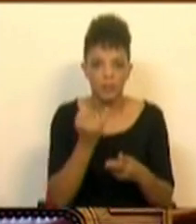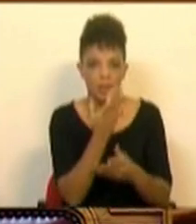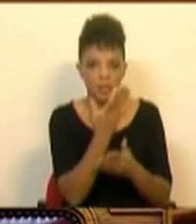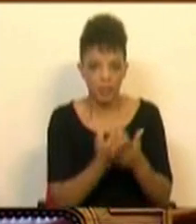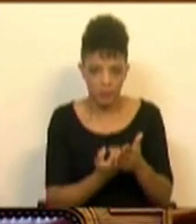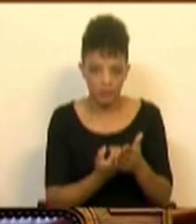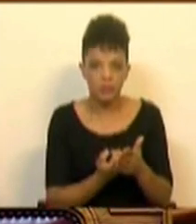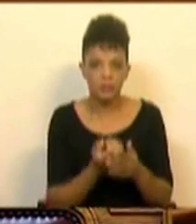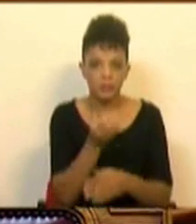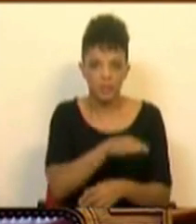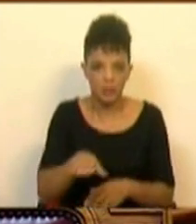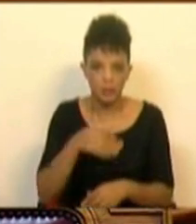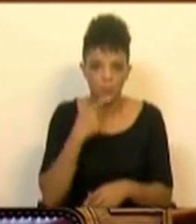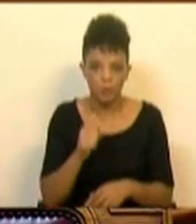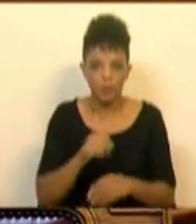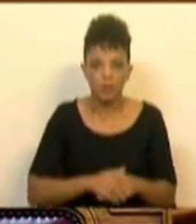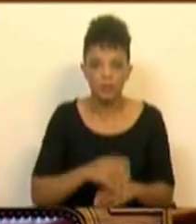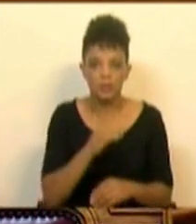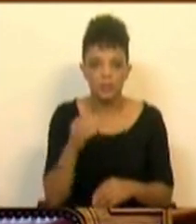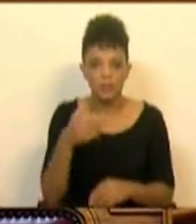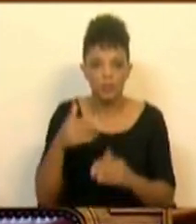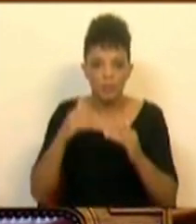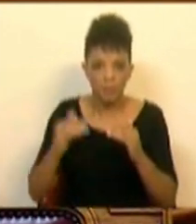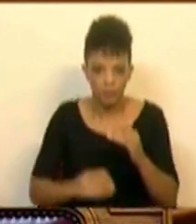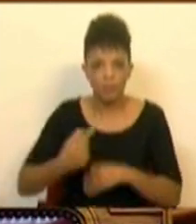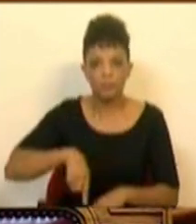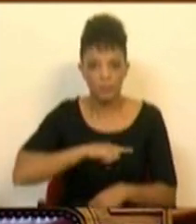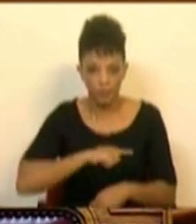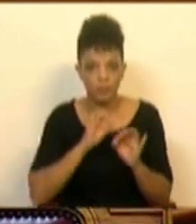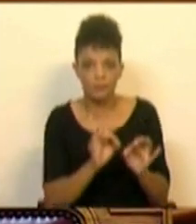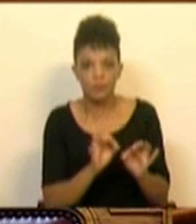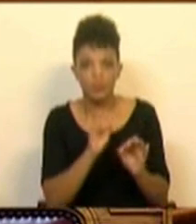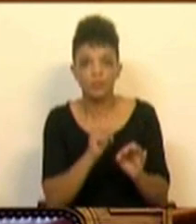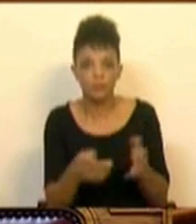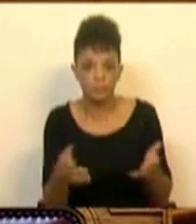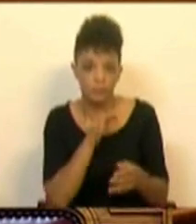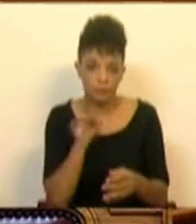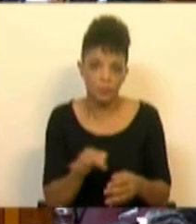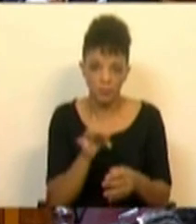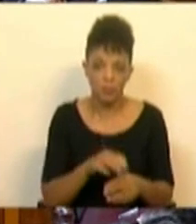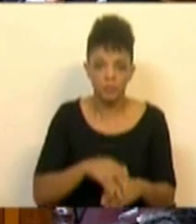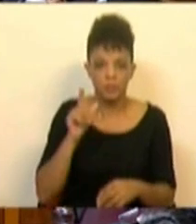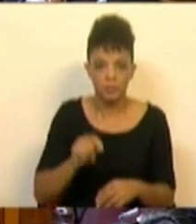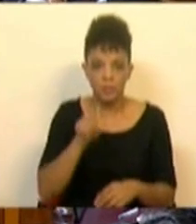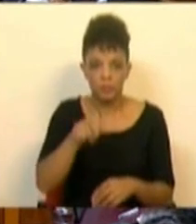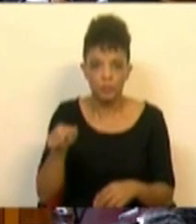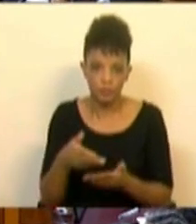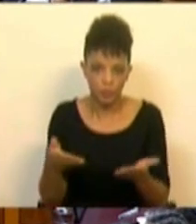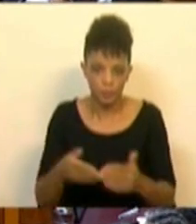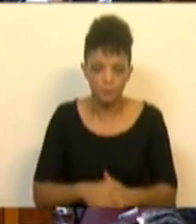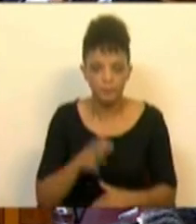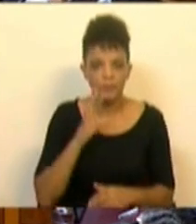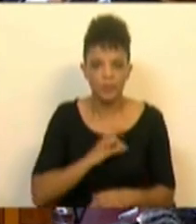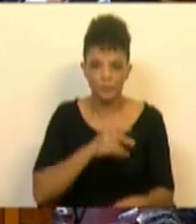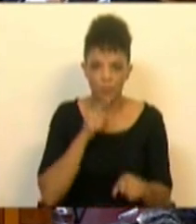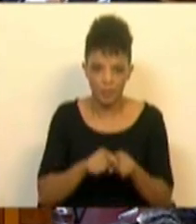IRS, nenhuma criança pode ter menos do que 600 euros, nós estamos a favorecer as famílias e a demografia. Por isso,